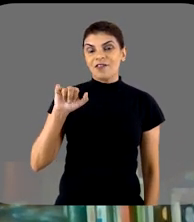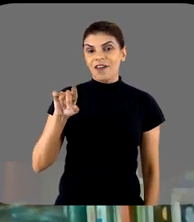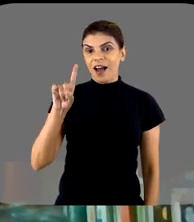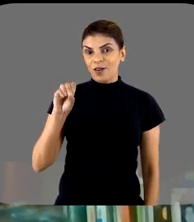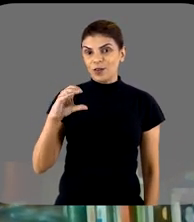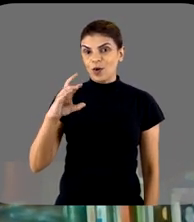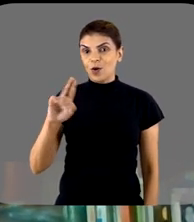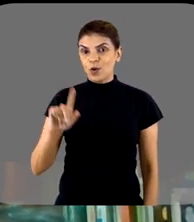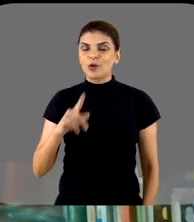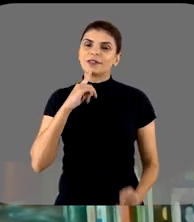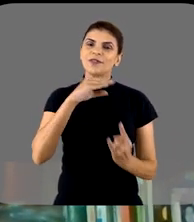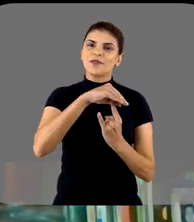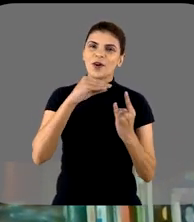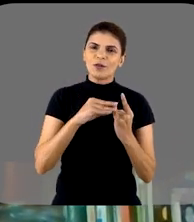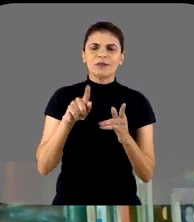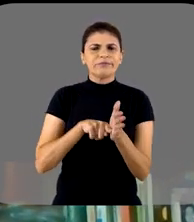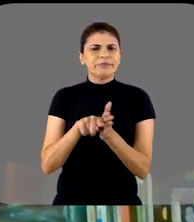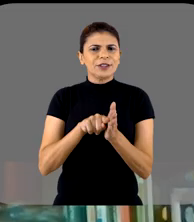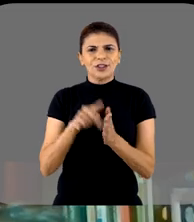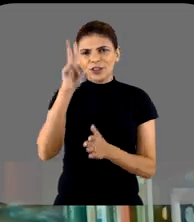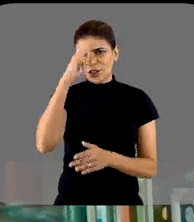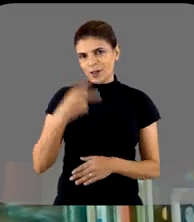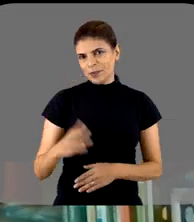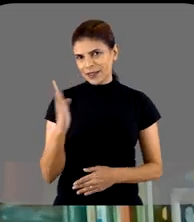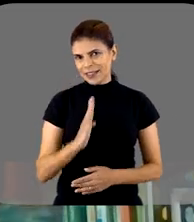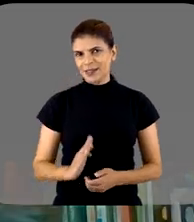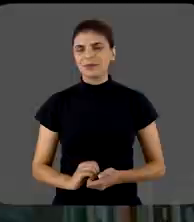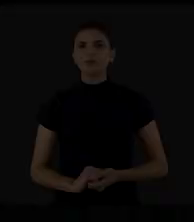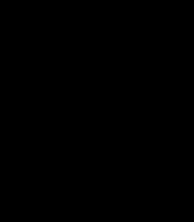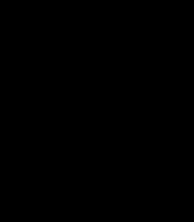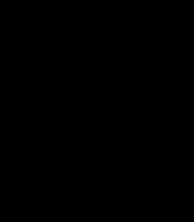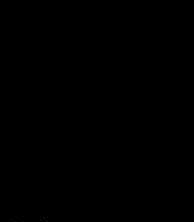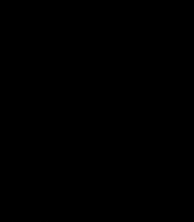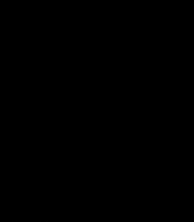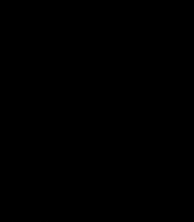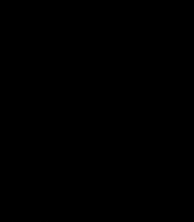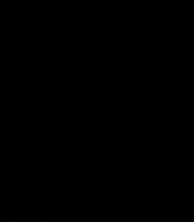nesses muitos anos de pesquisa em história da saúde no Brasil.